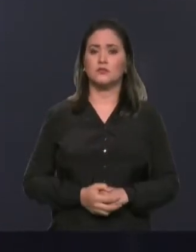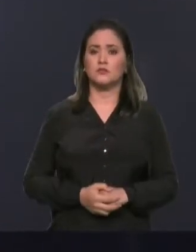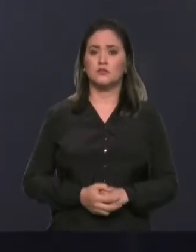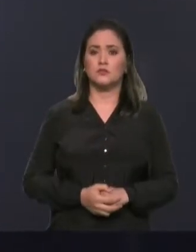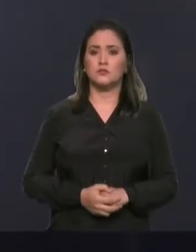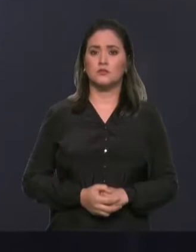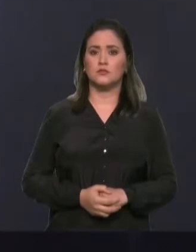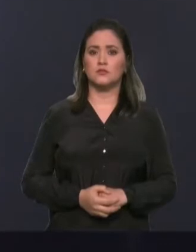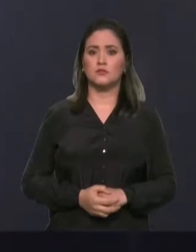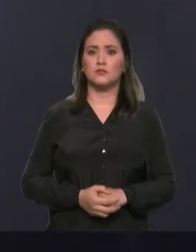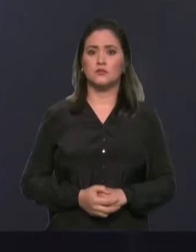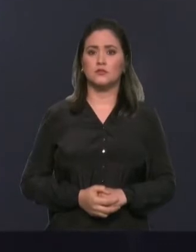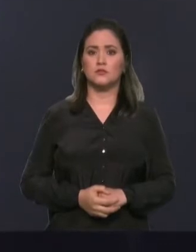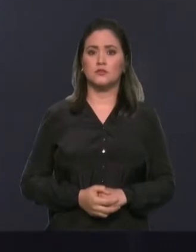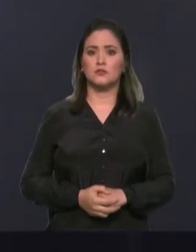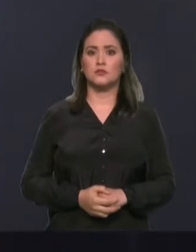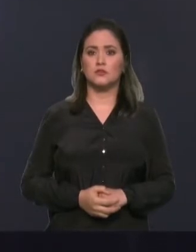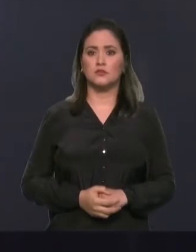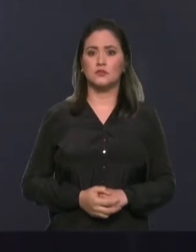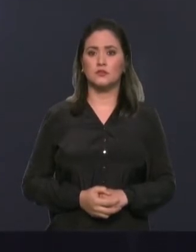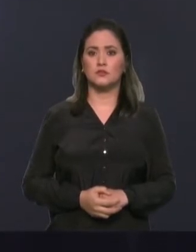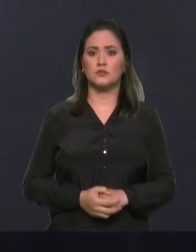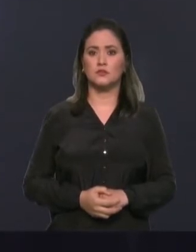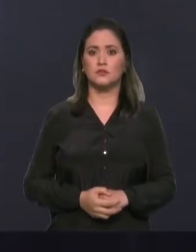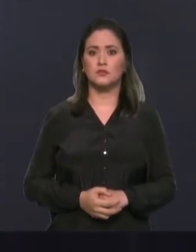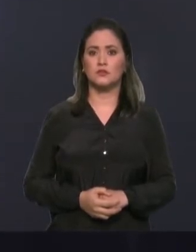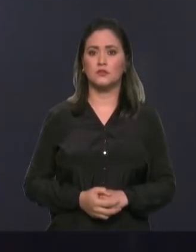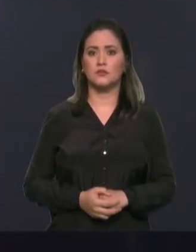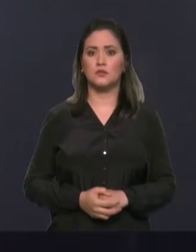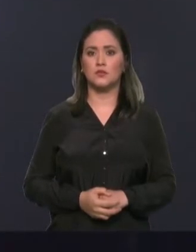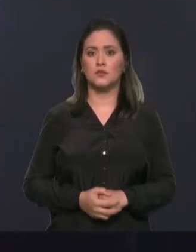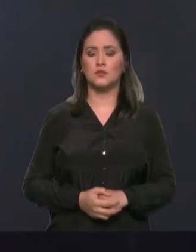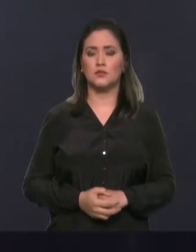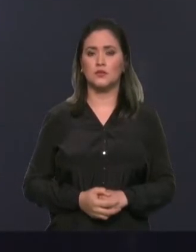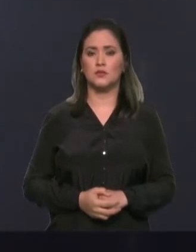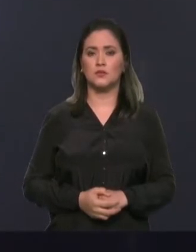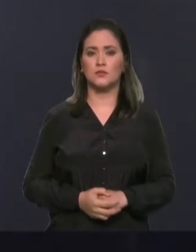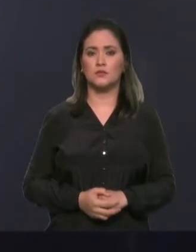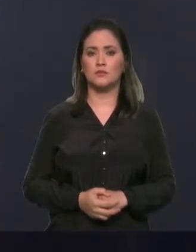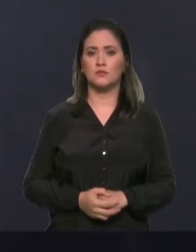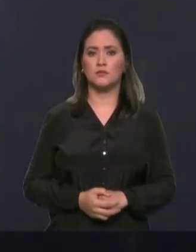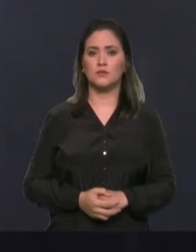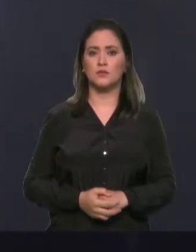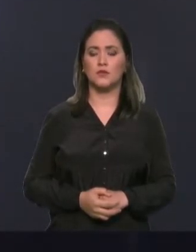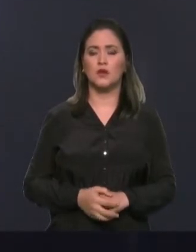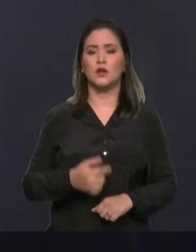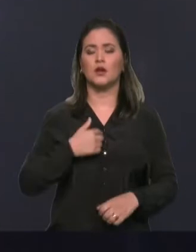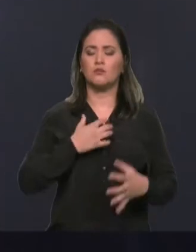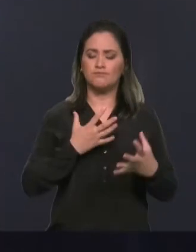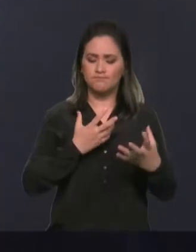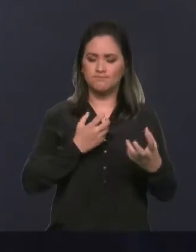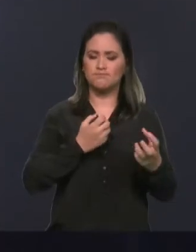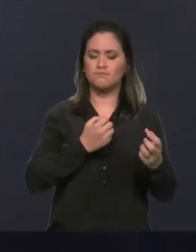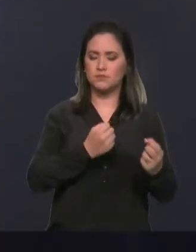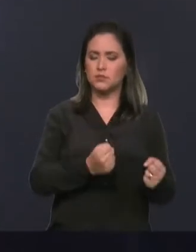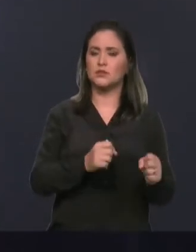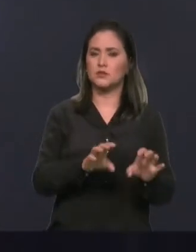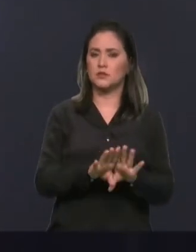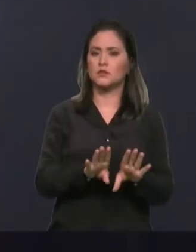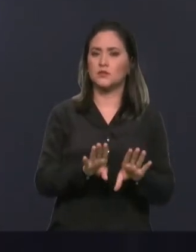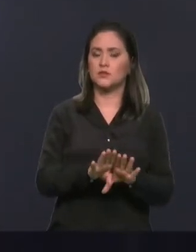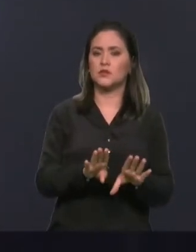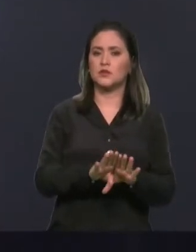fala com relação para que as agências do BASA não